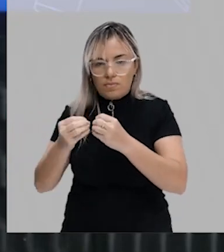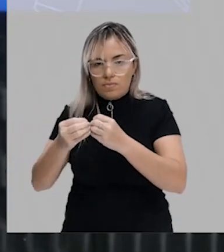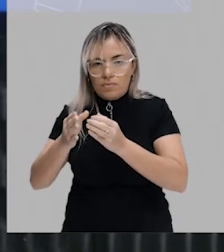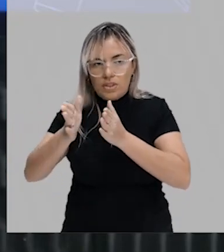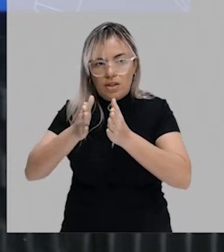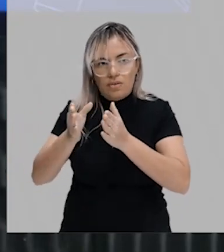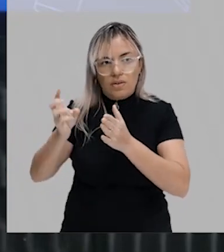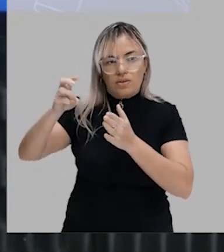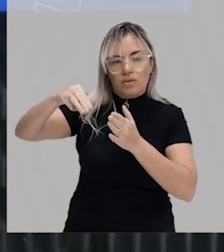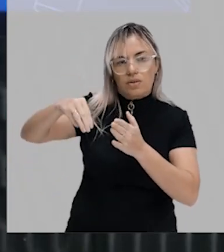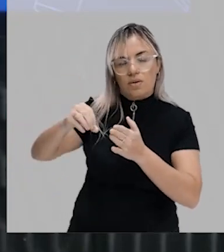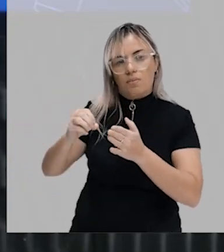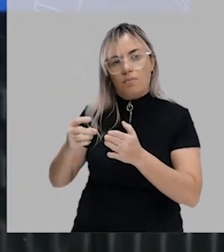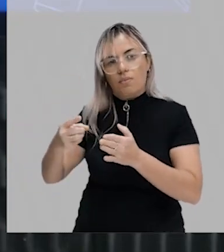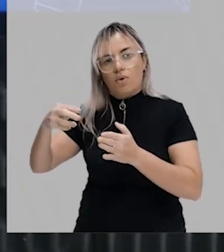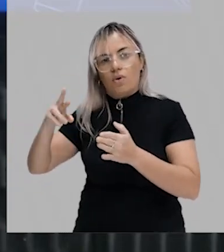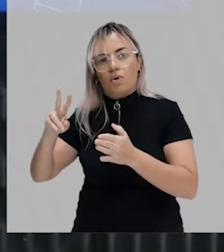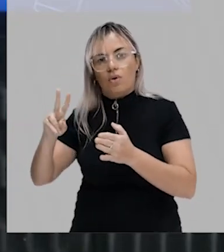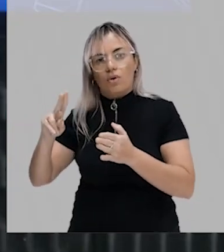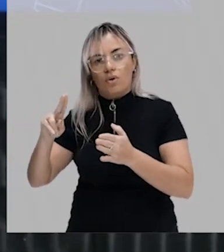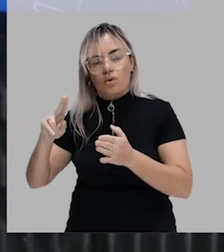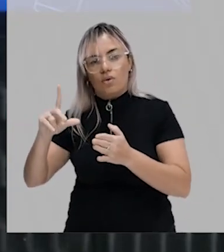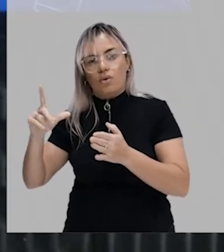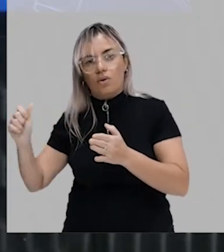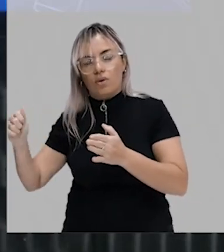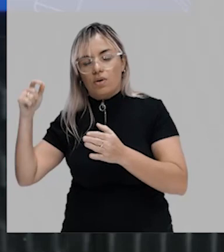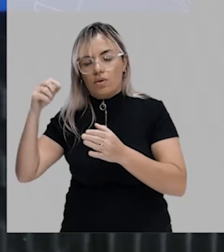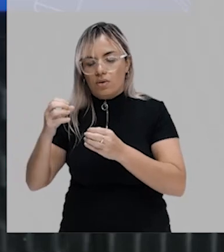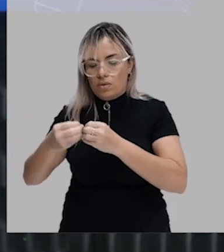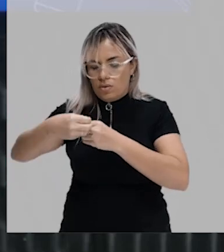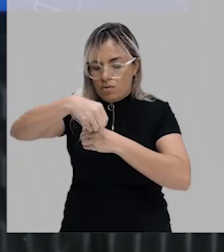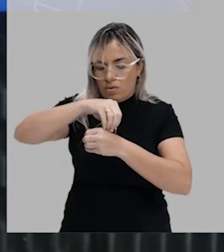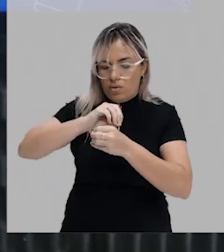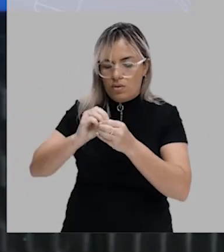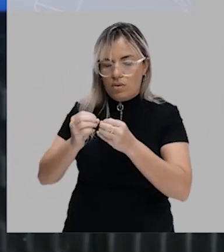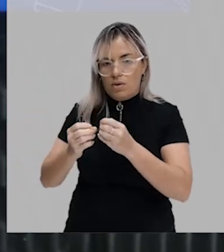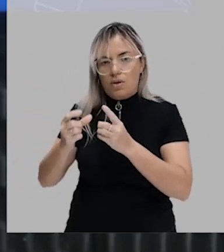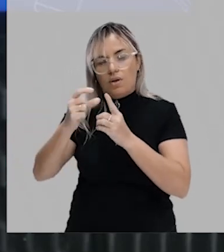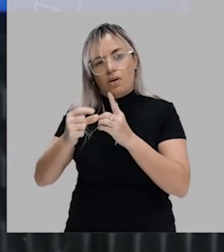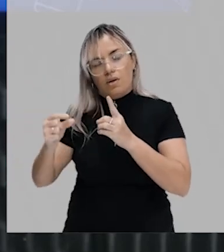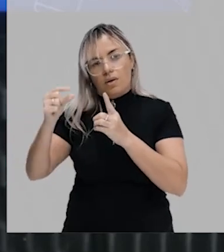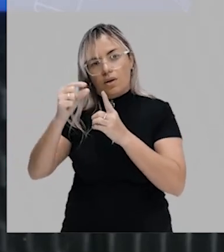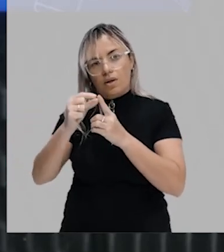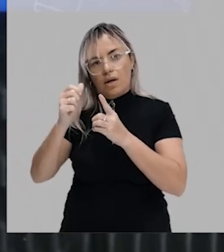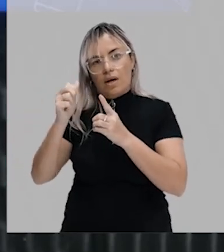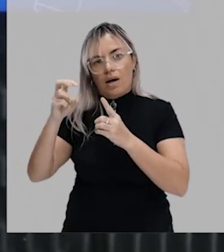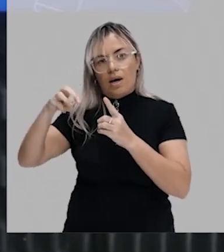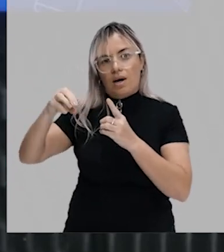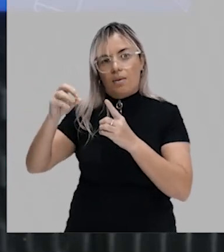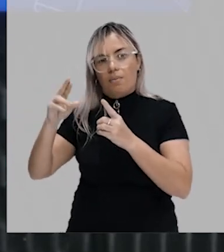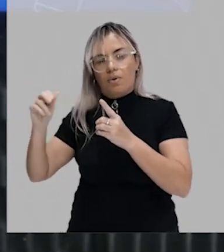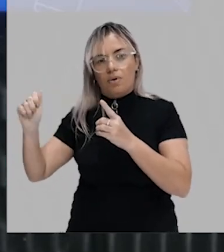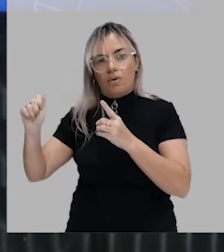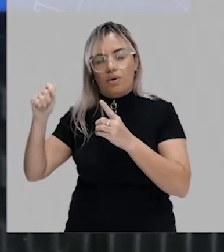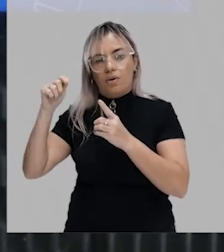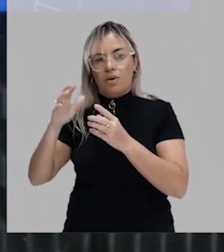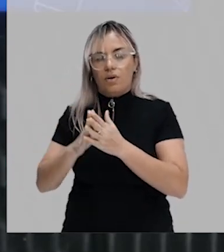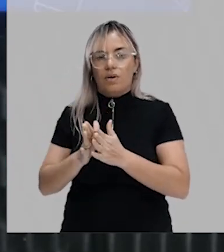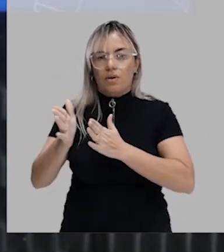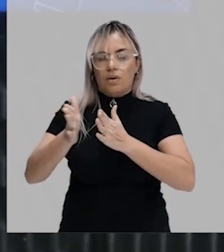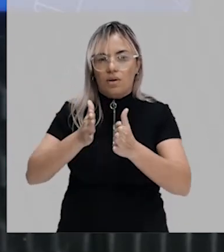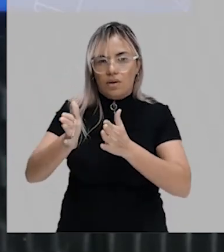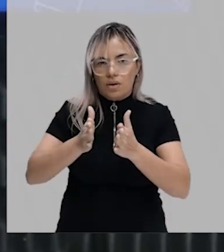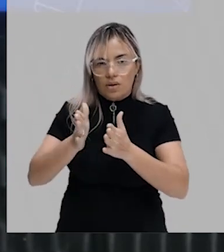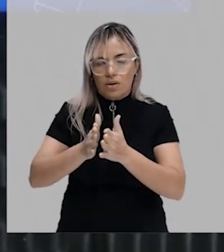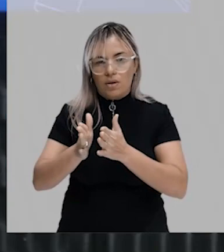mórula, essa mórula, esse termo mórula vem da palavra amora, que é a fase em que